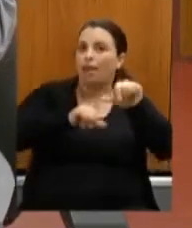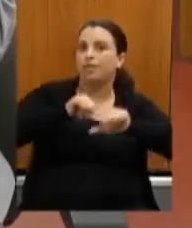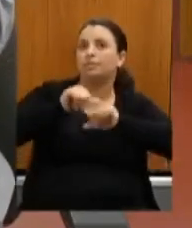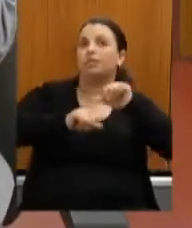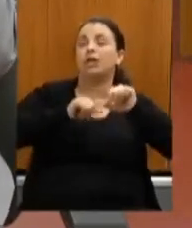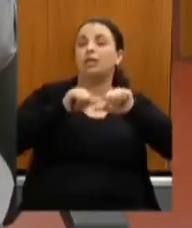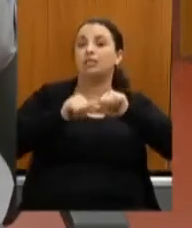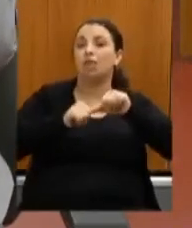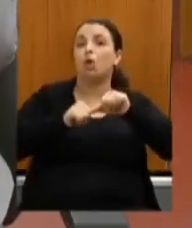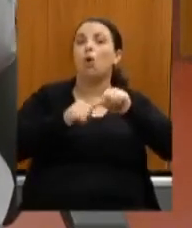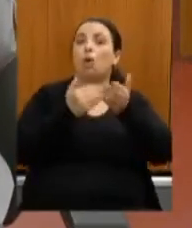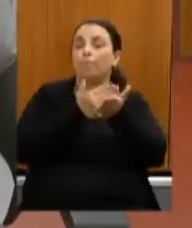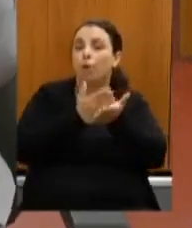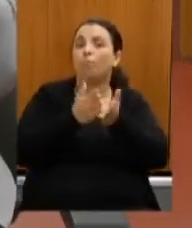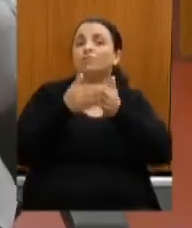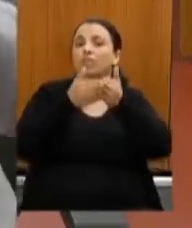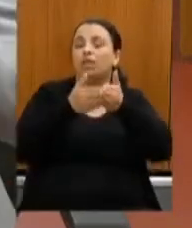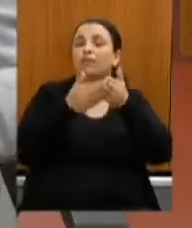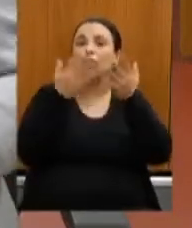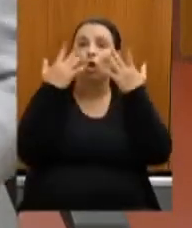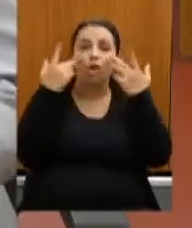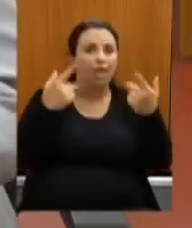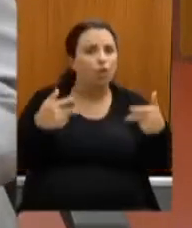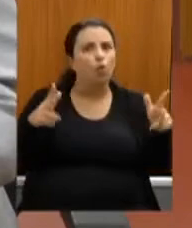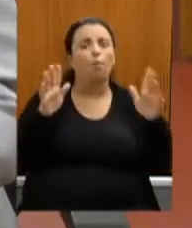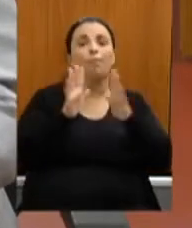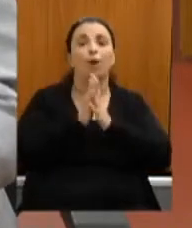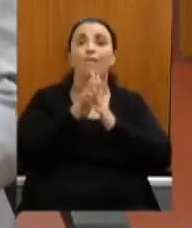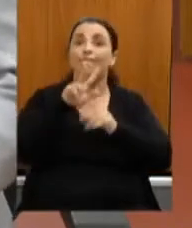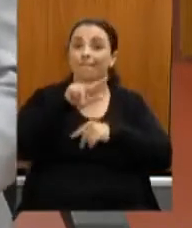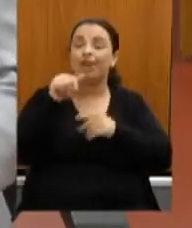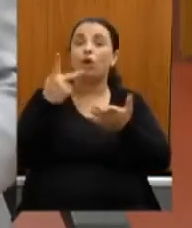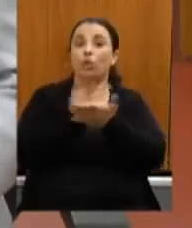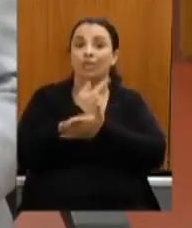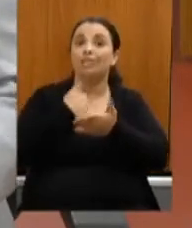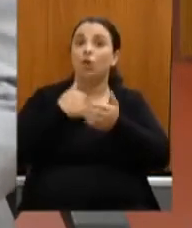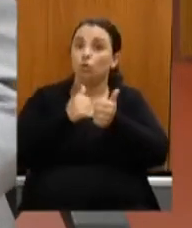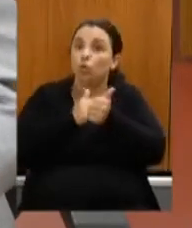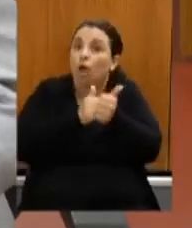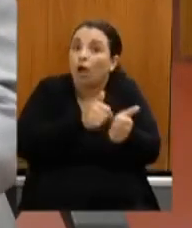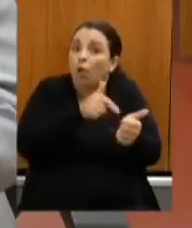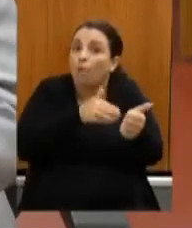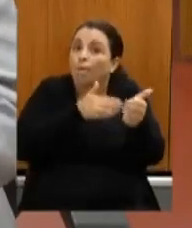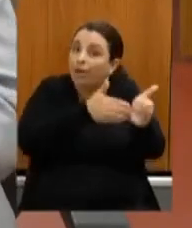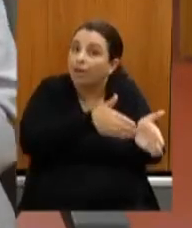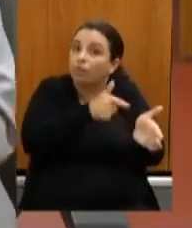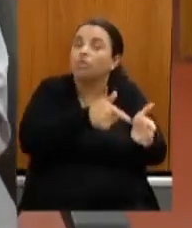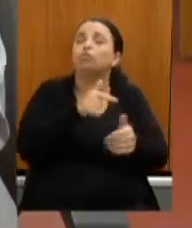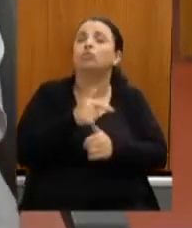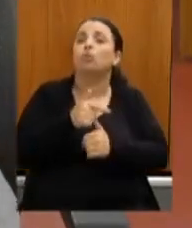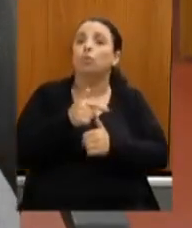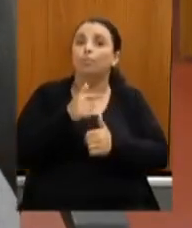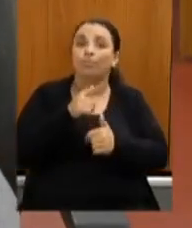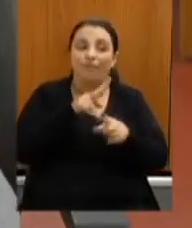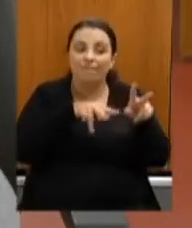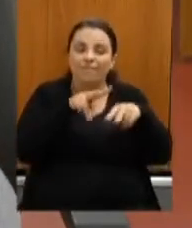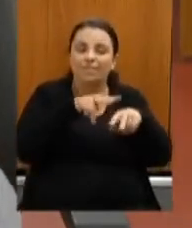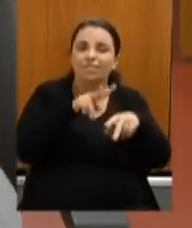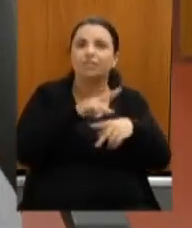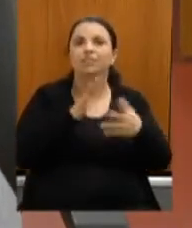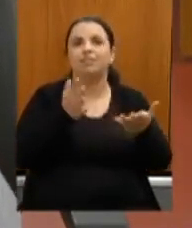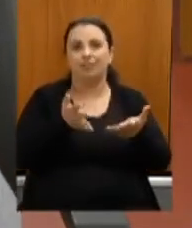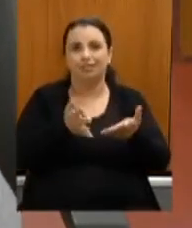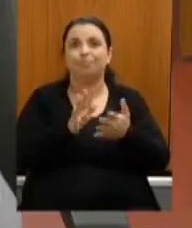vai acontecer senhor não se preocupe eu estou acompanhando isso de perto a descentralização para potencializar